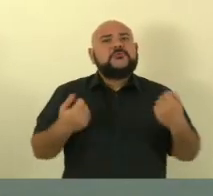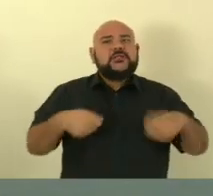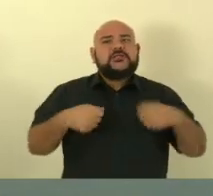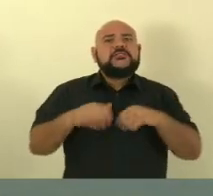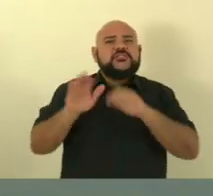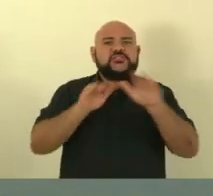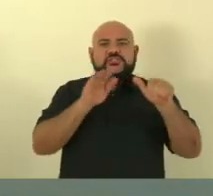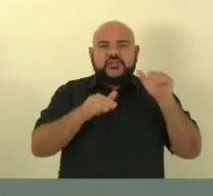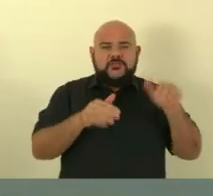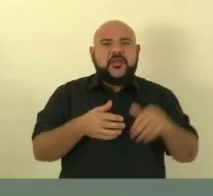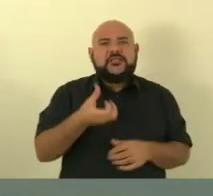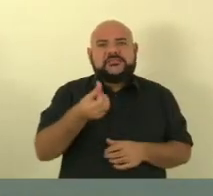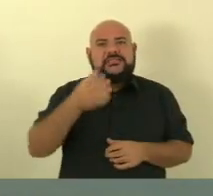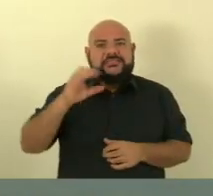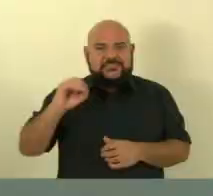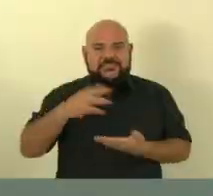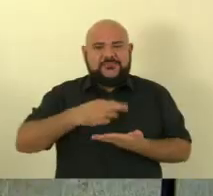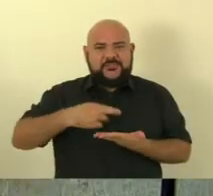60 peritos.